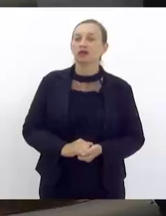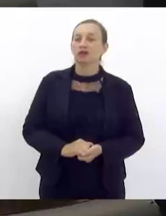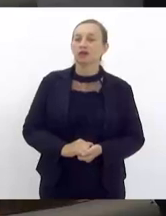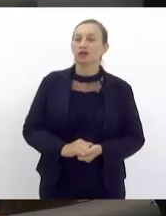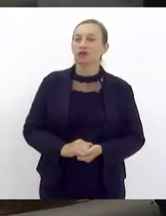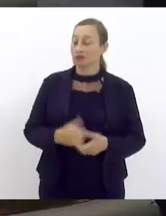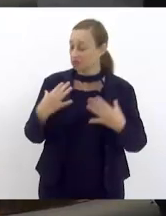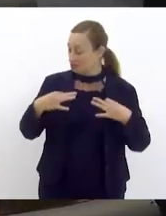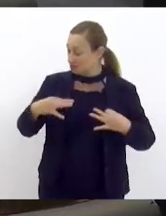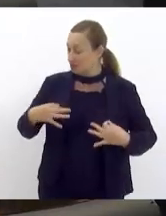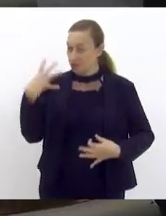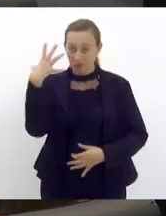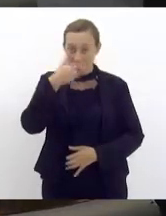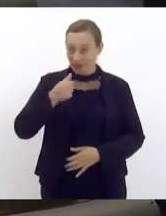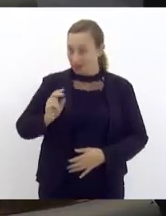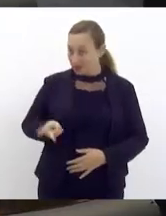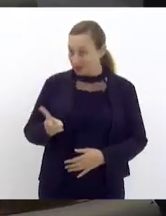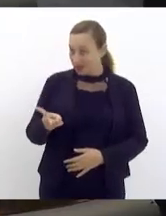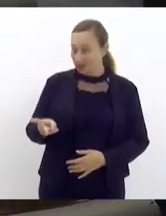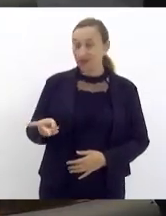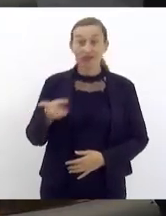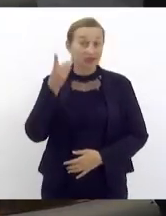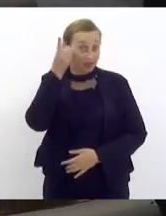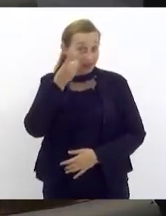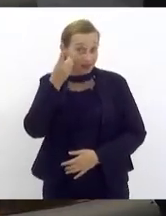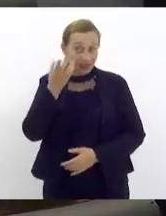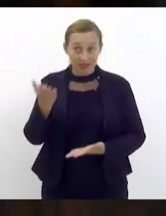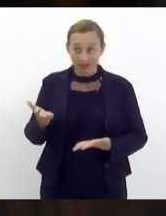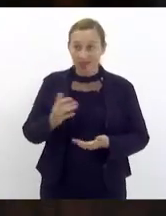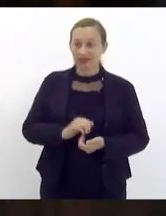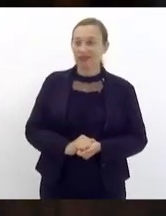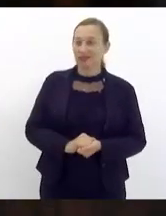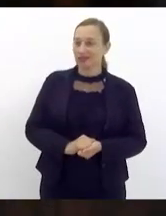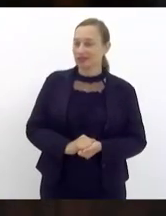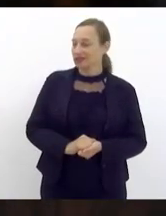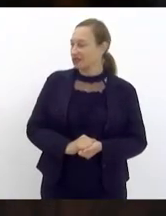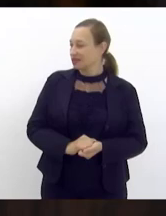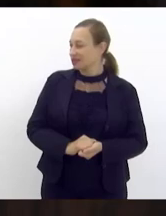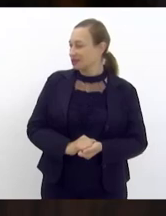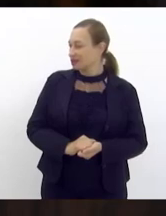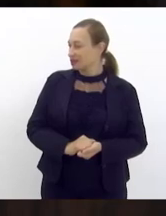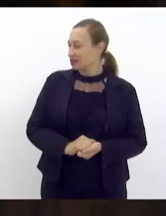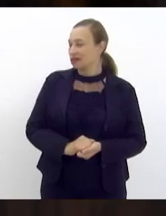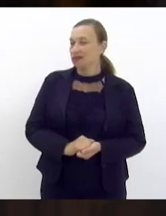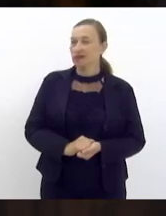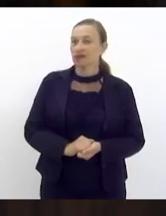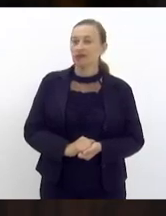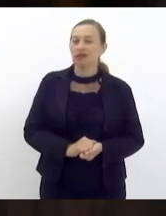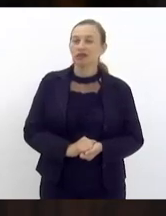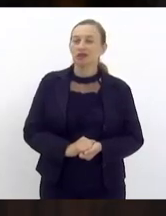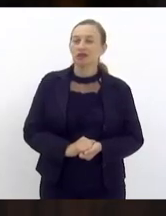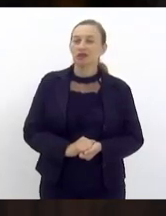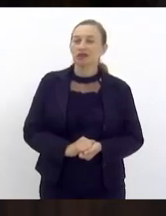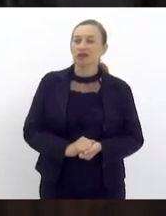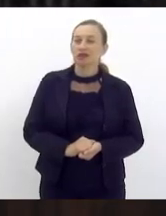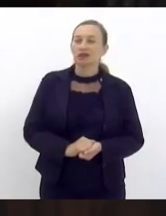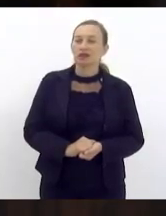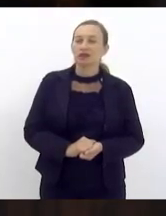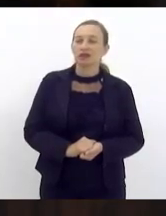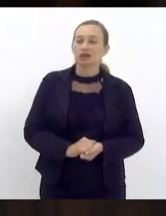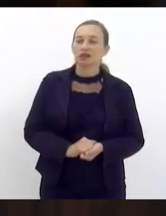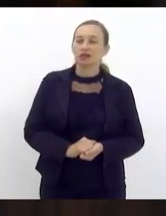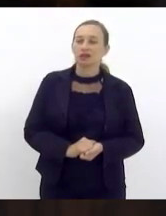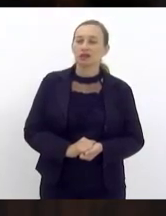vestida bonita como sempre entendeu deputado obriga a todos as concessionárias de